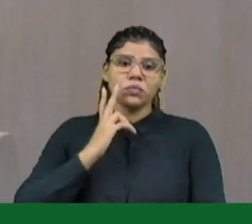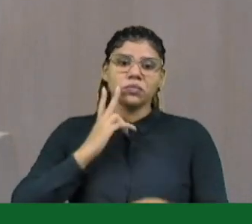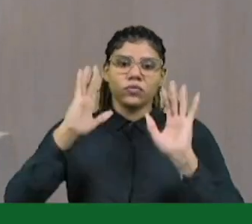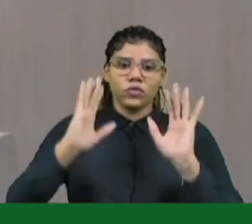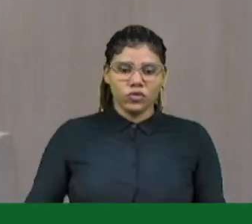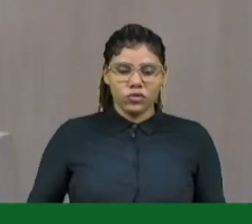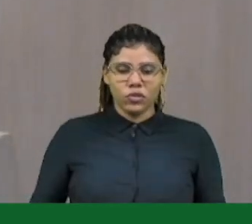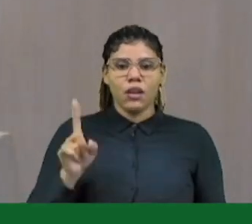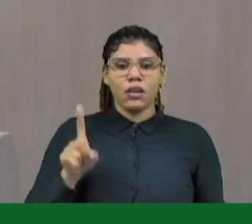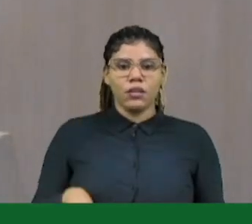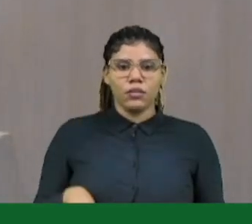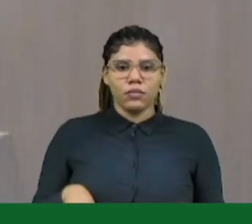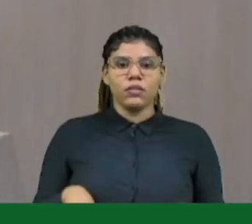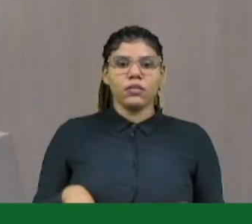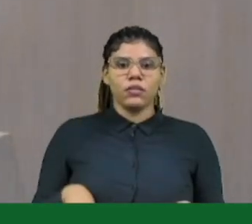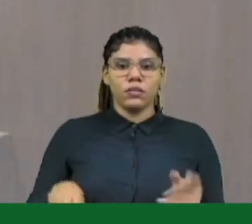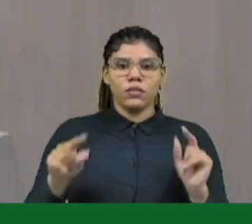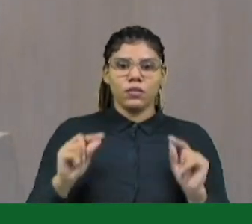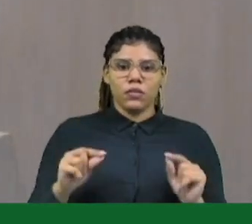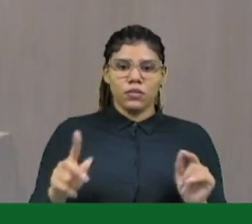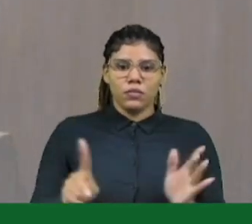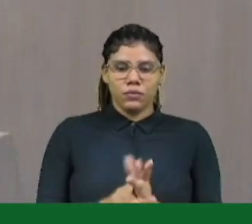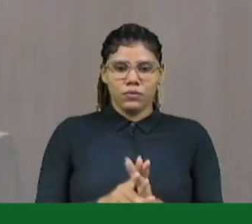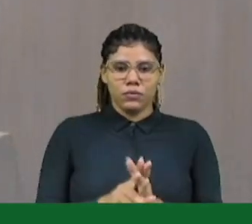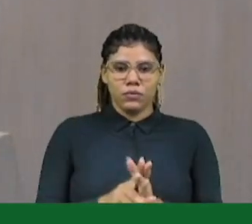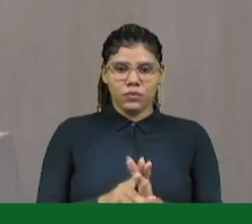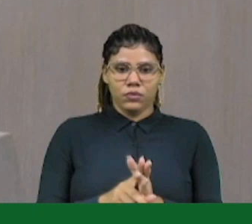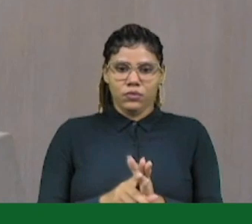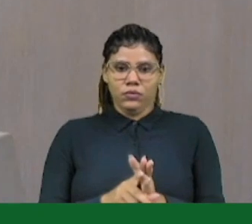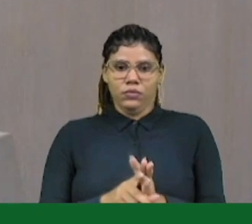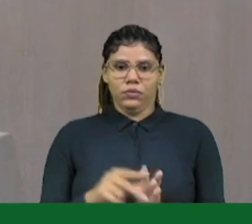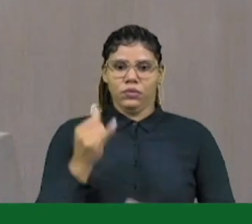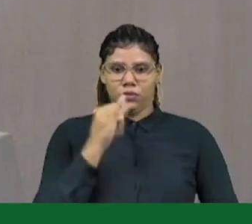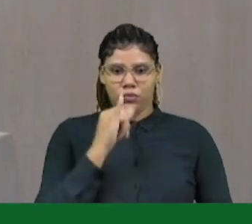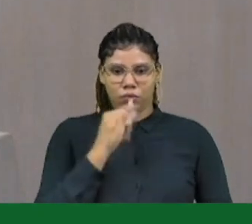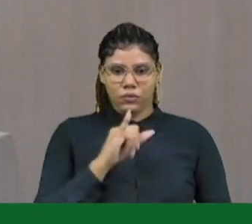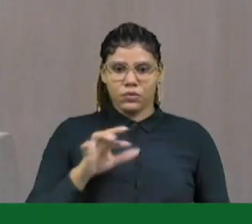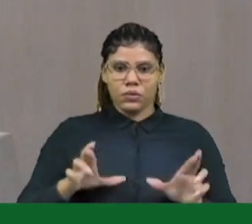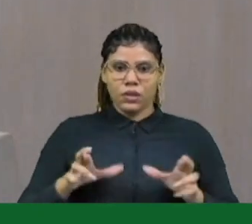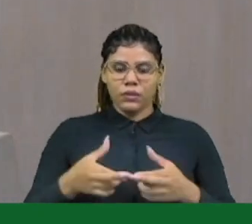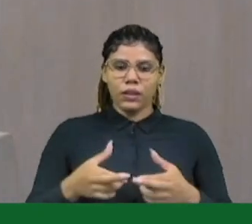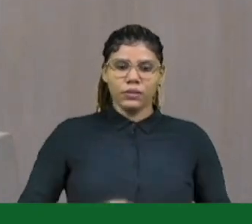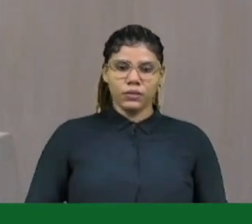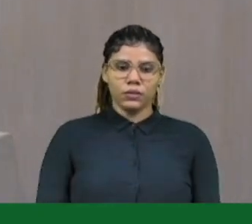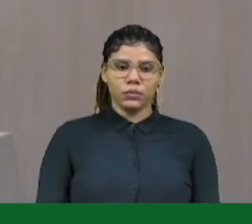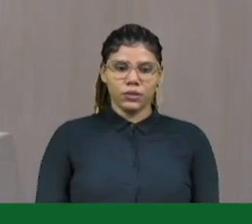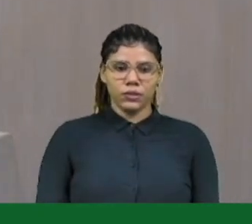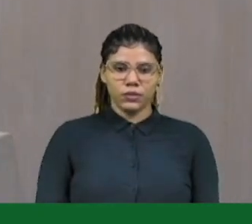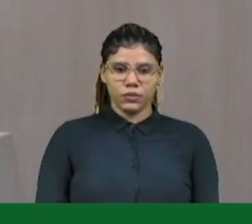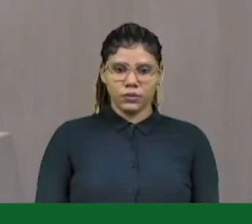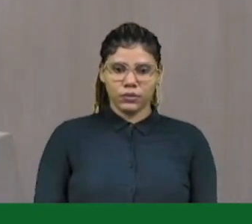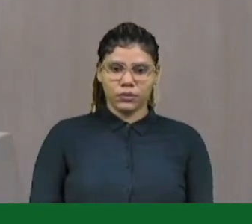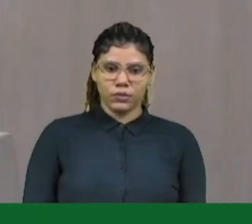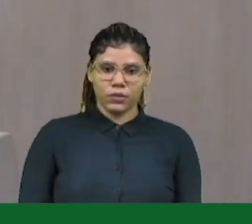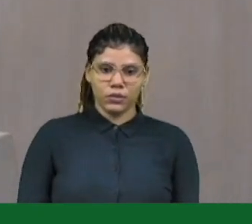energia advinda das fontes de energia alternativas ou renováveis. Isso é importante, isso é importante porque